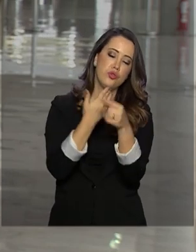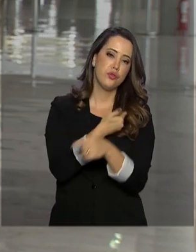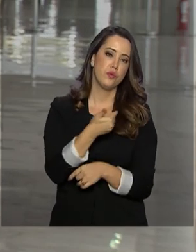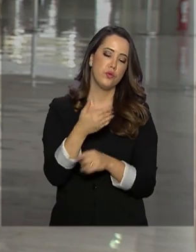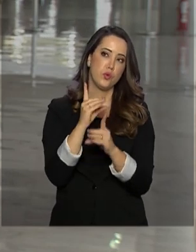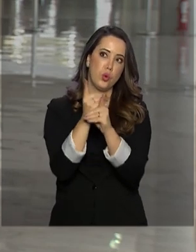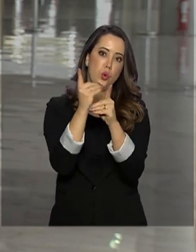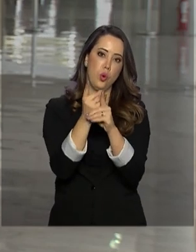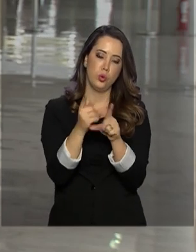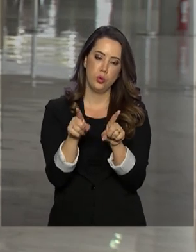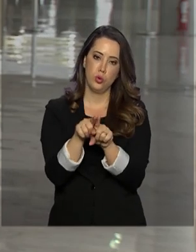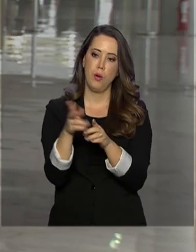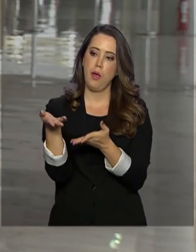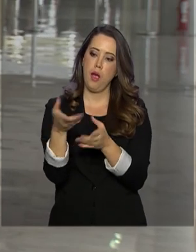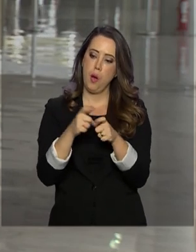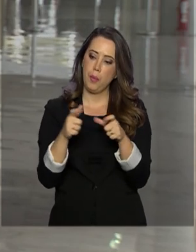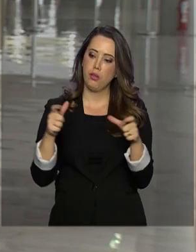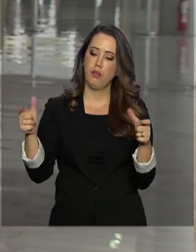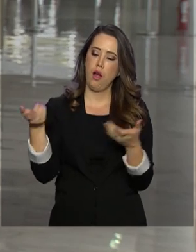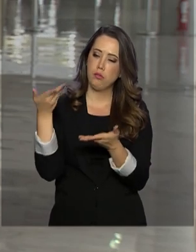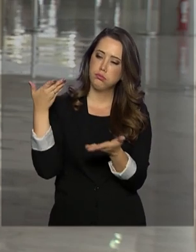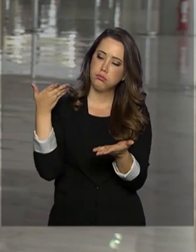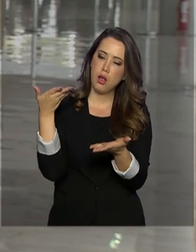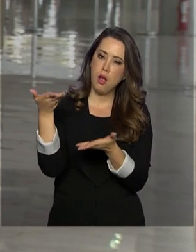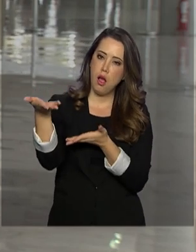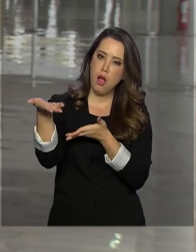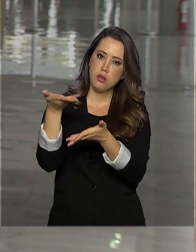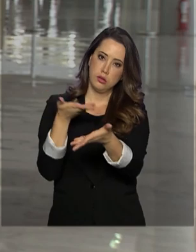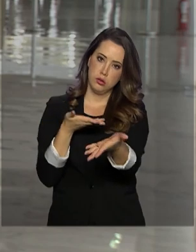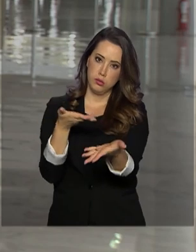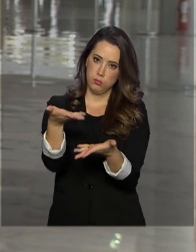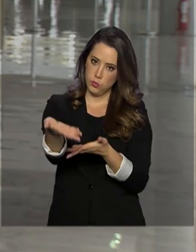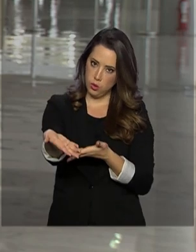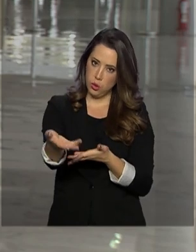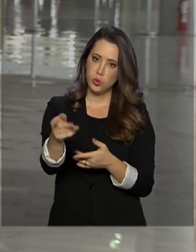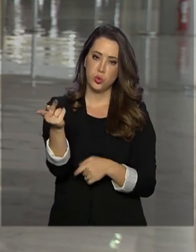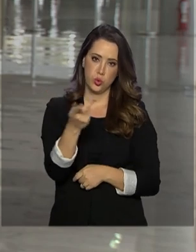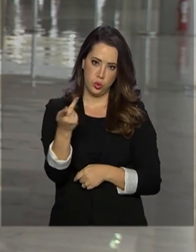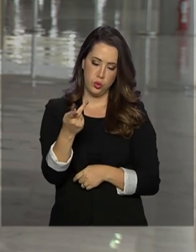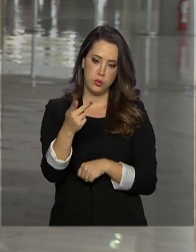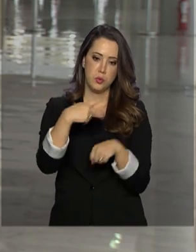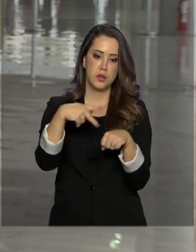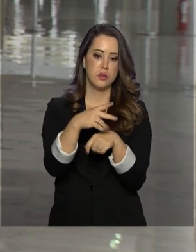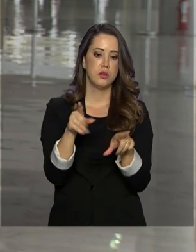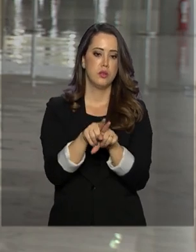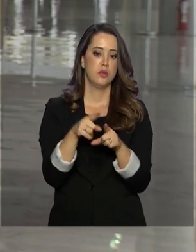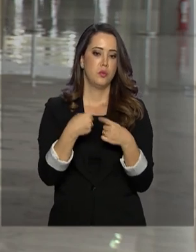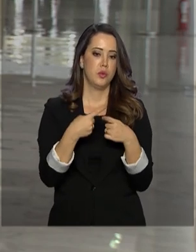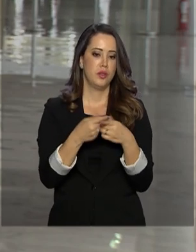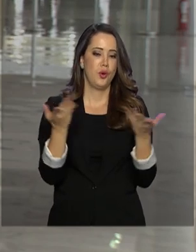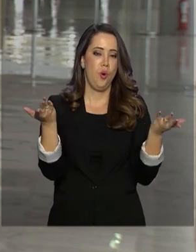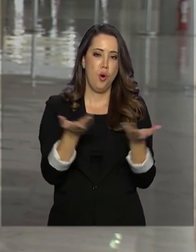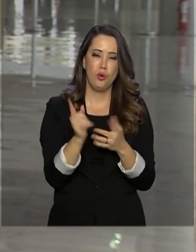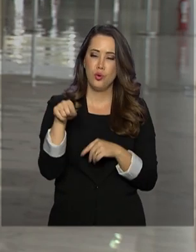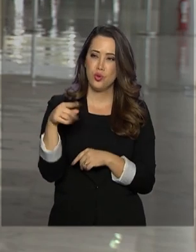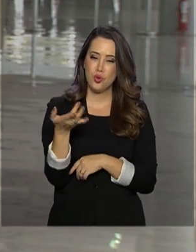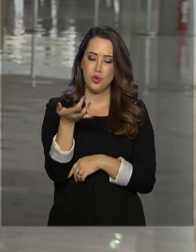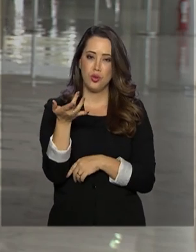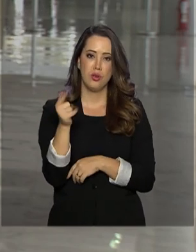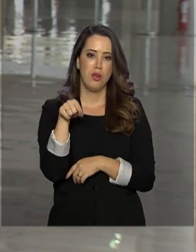ampliar as relações comerciais entre as nações. E essa relação hoje, ela é